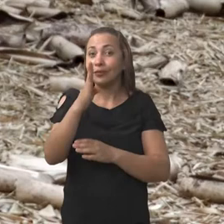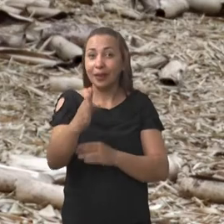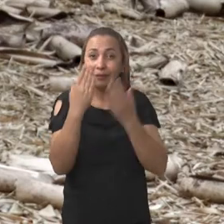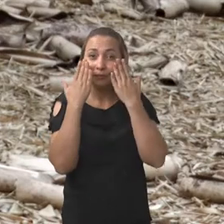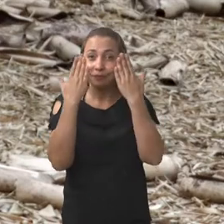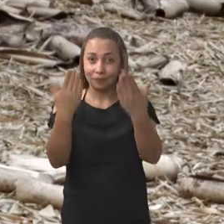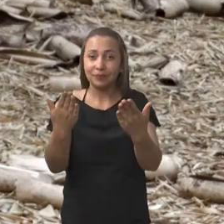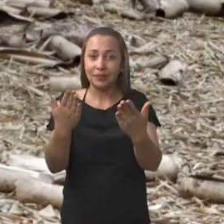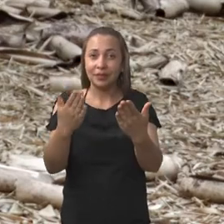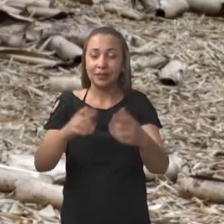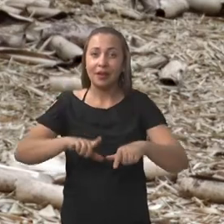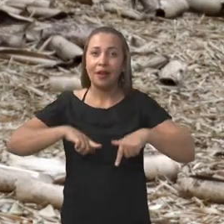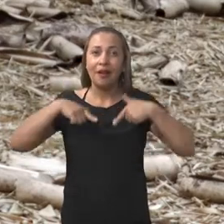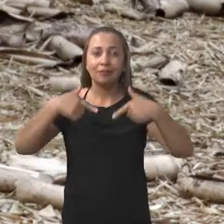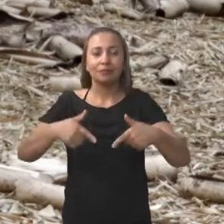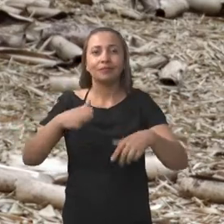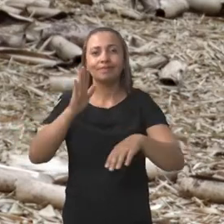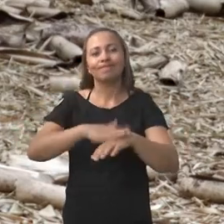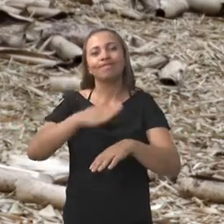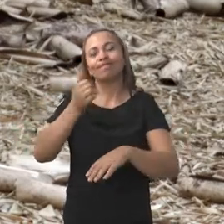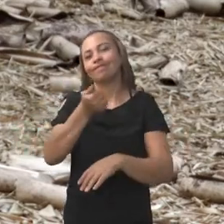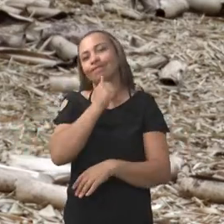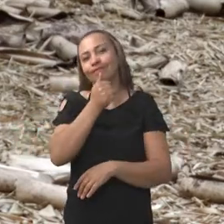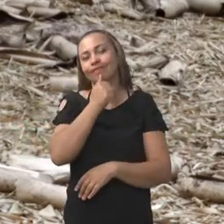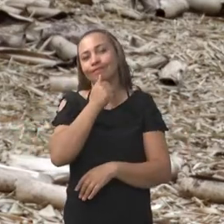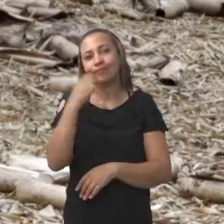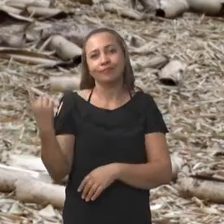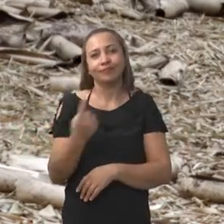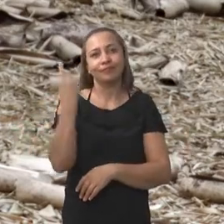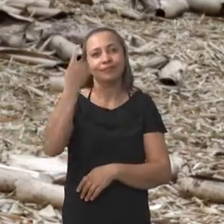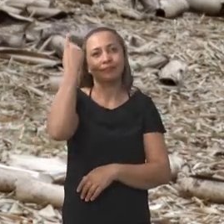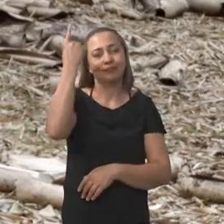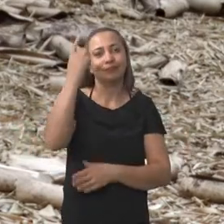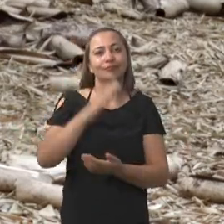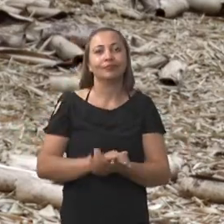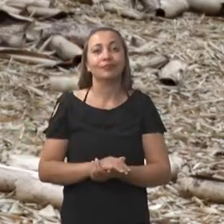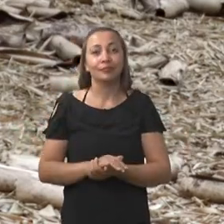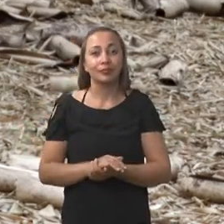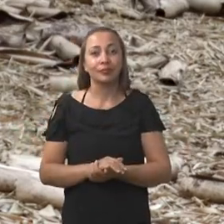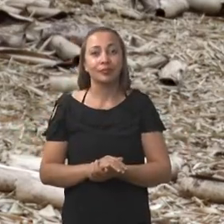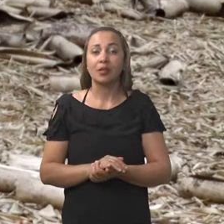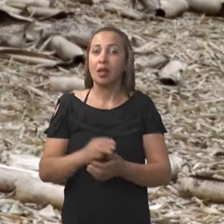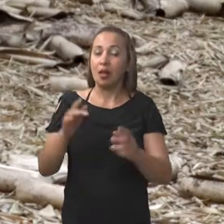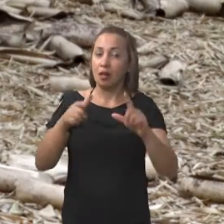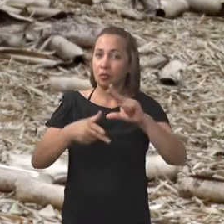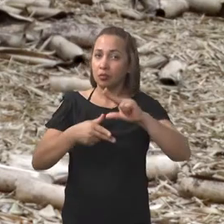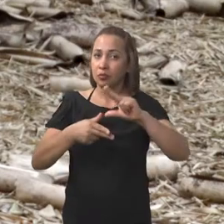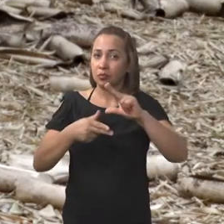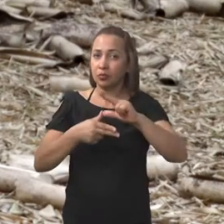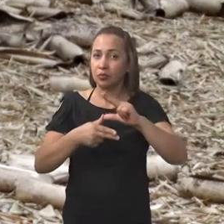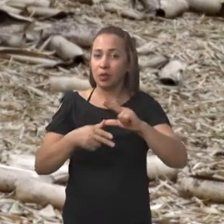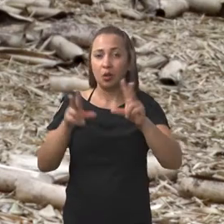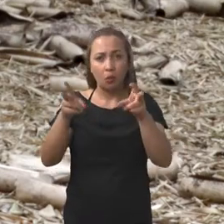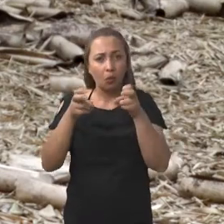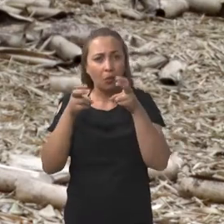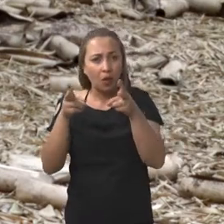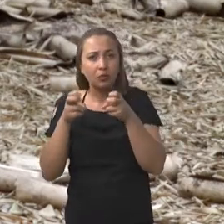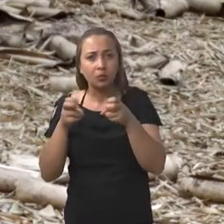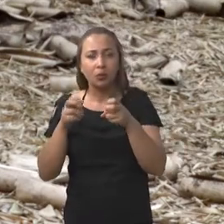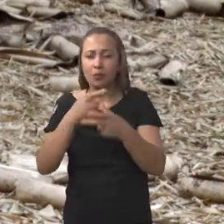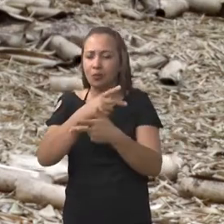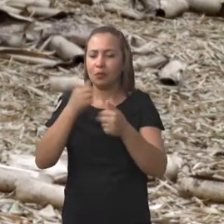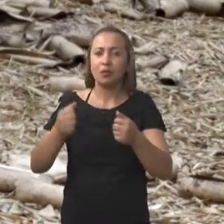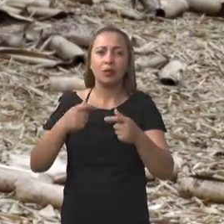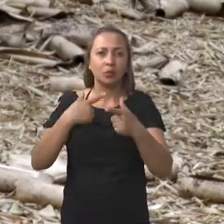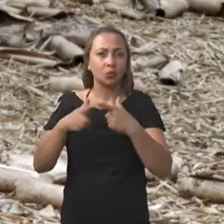linha de frente, os desafios são ainda maiores. Uma pesquisa da Universidade Estadual do Sudoeste da Bahia sobre o assunto detectou